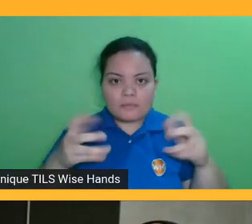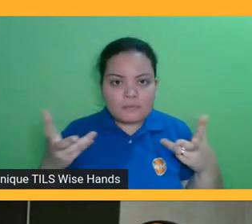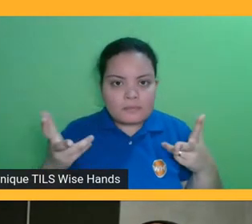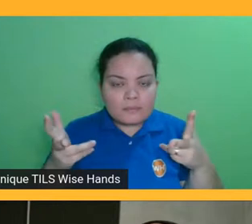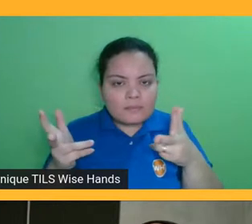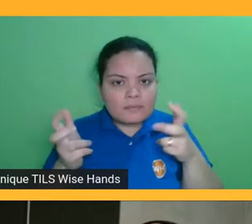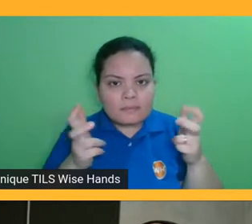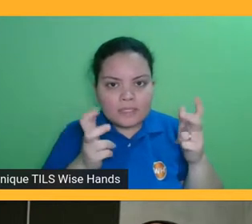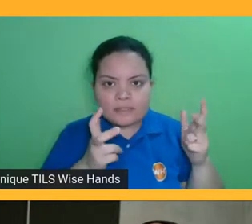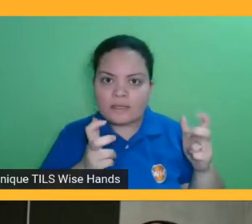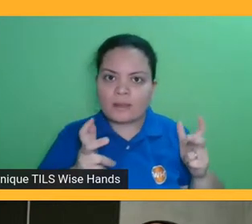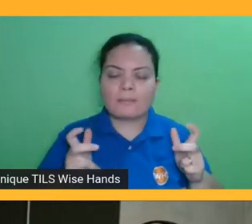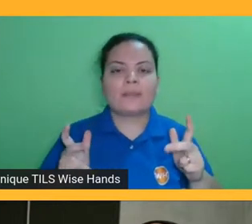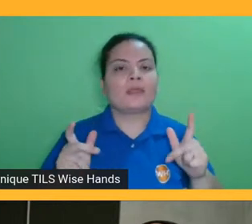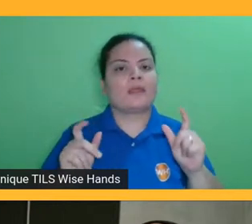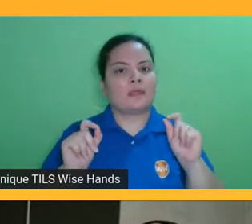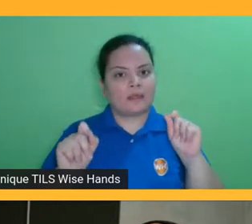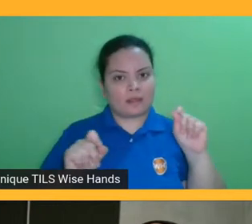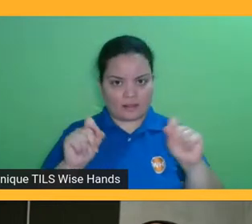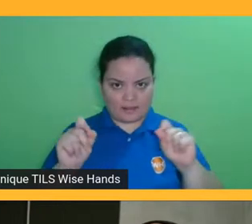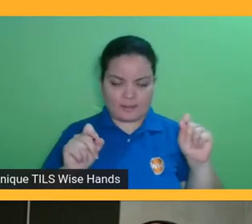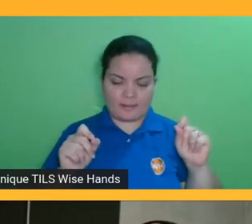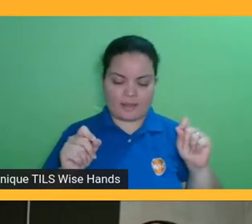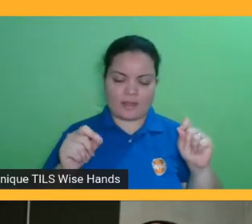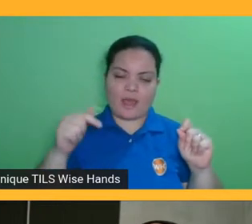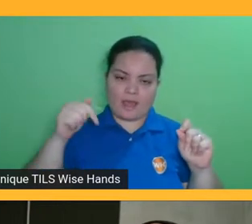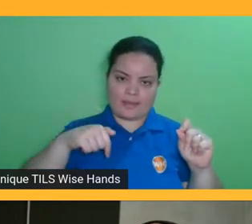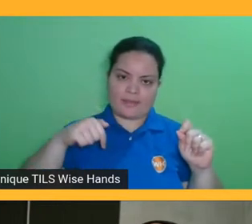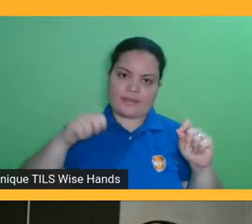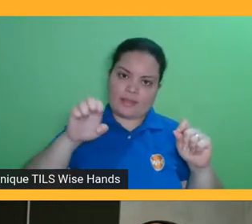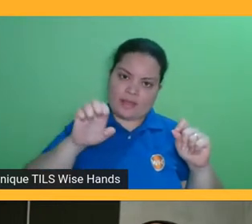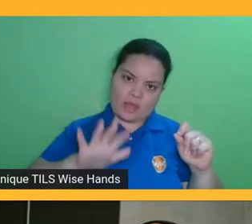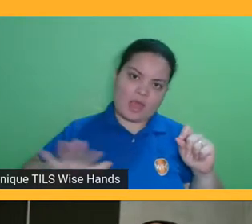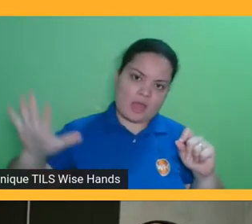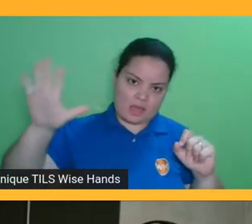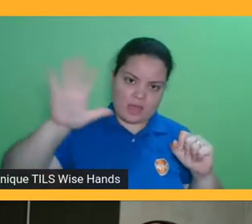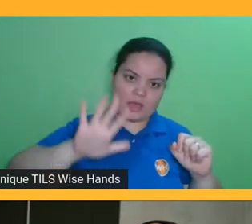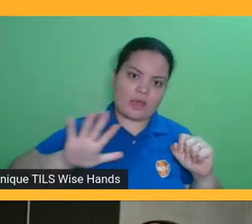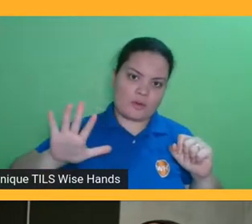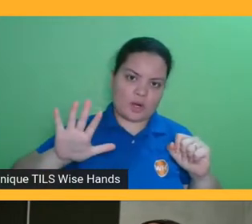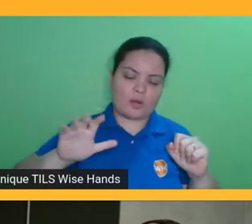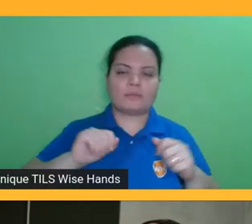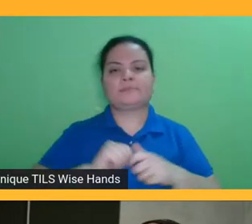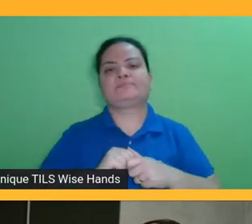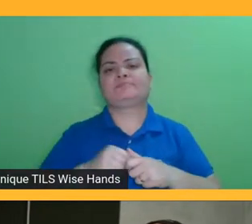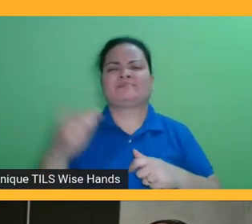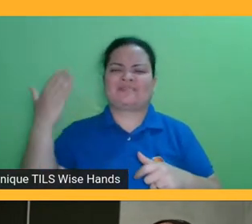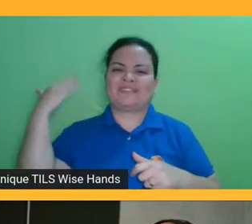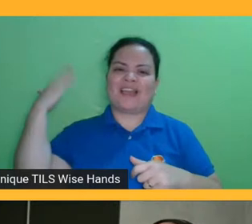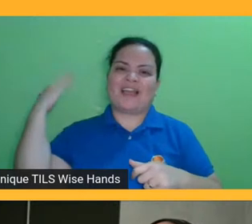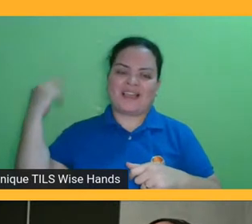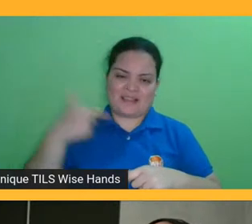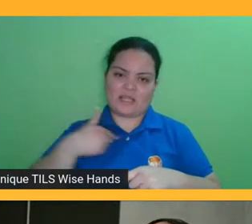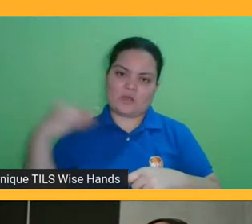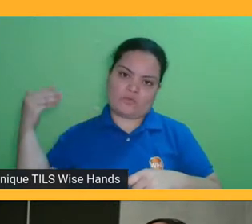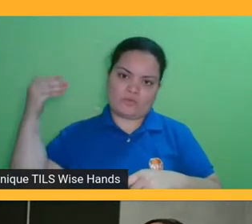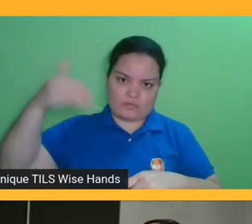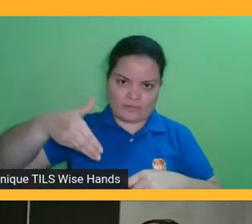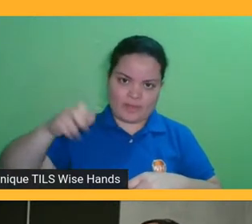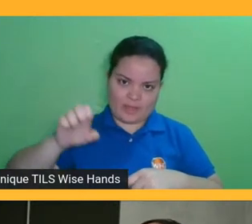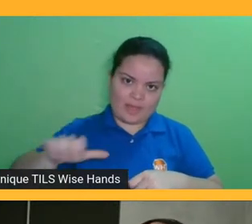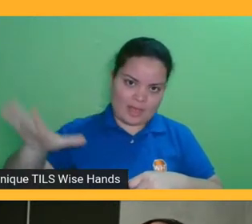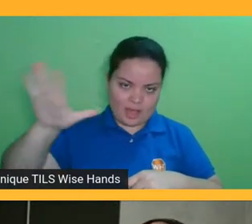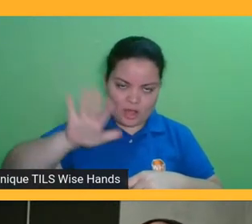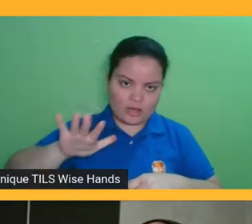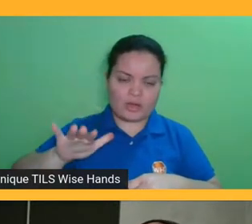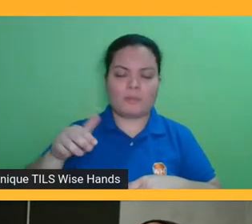aqui na Europa toda, no começo, quando eu cheguei aqui, era muito livro físico, então todo